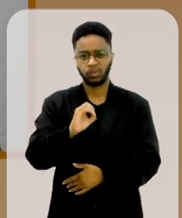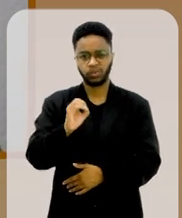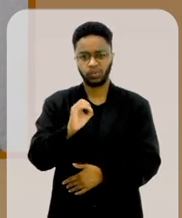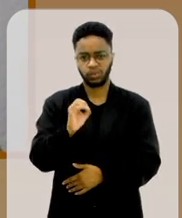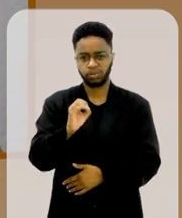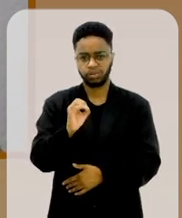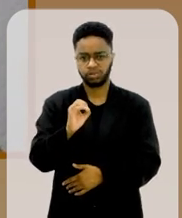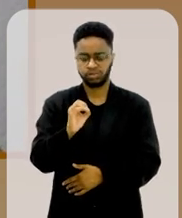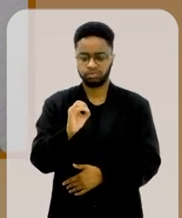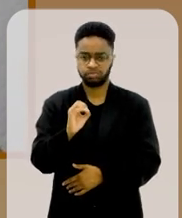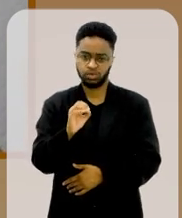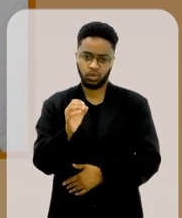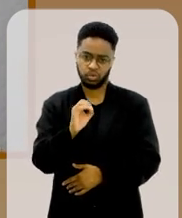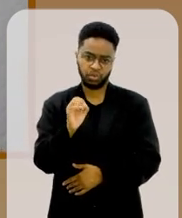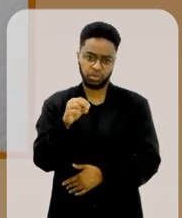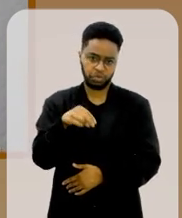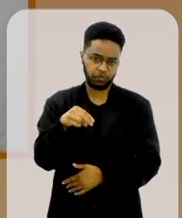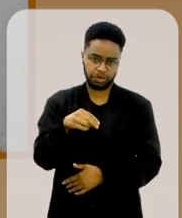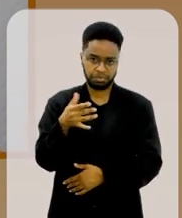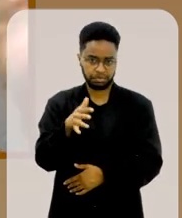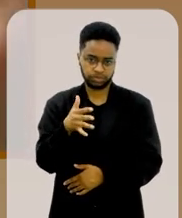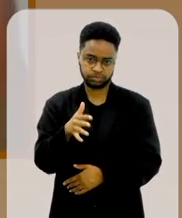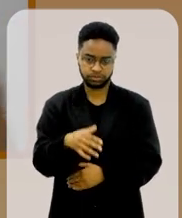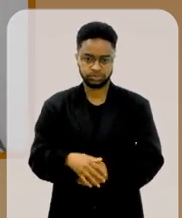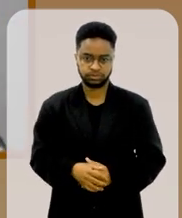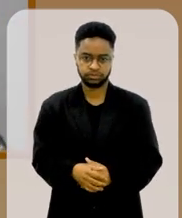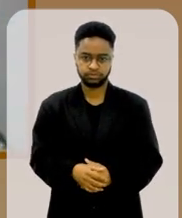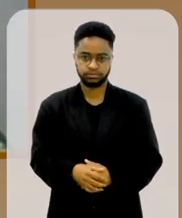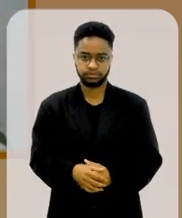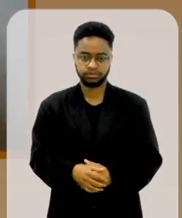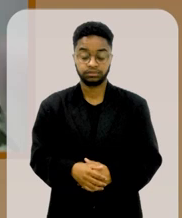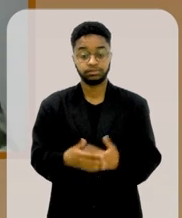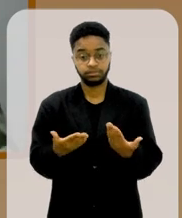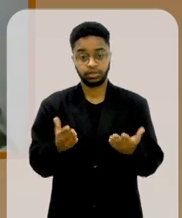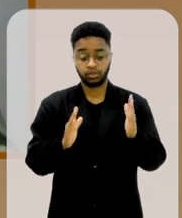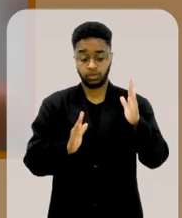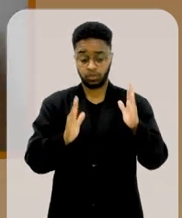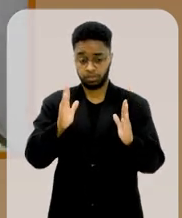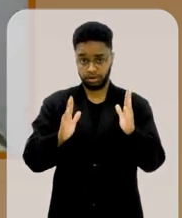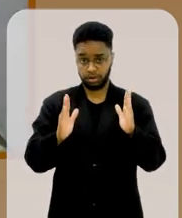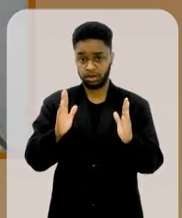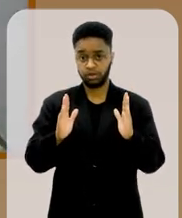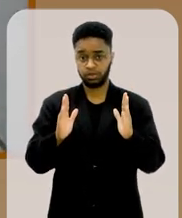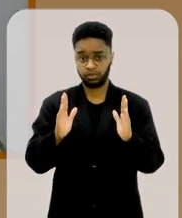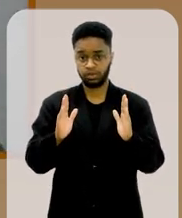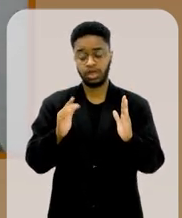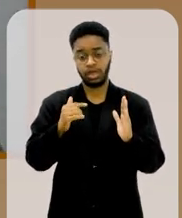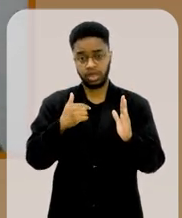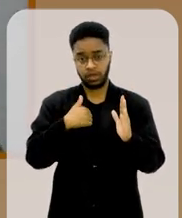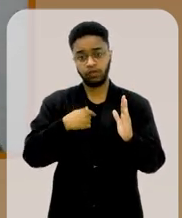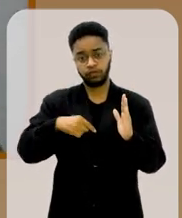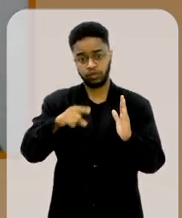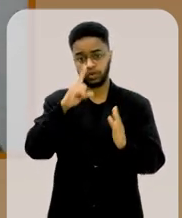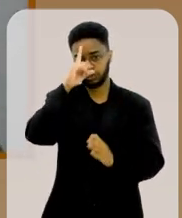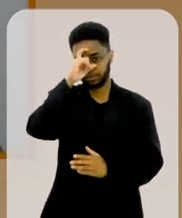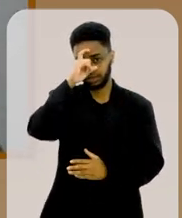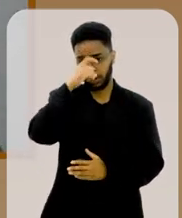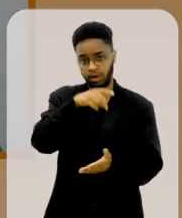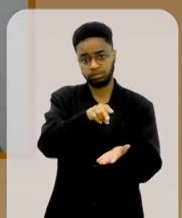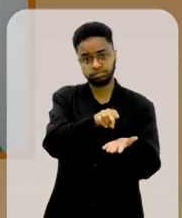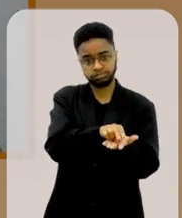outubro de casa, outubro ou novembro. Nesse íntere, que eu estava hospitalizada